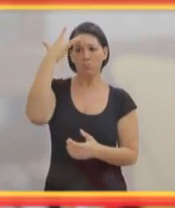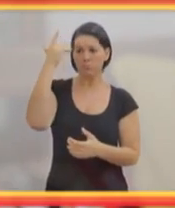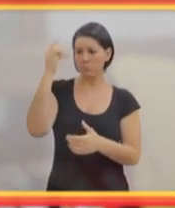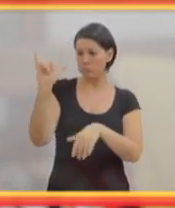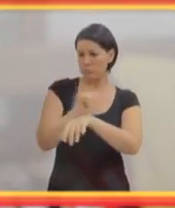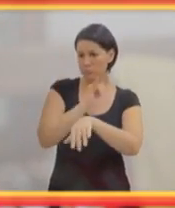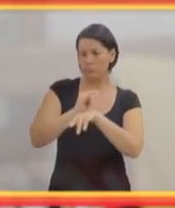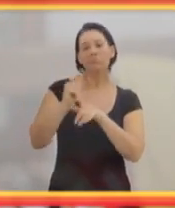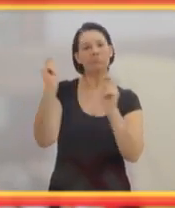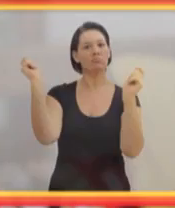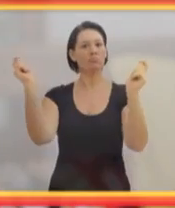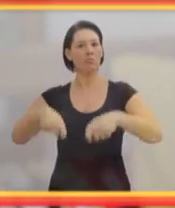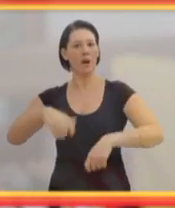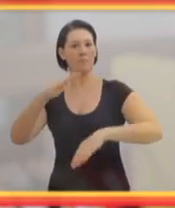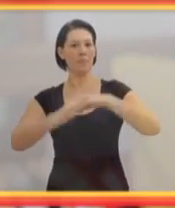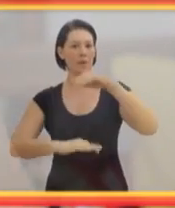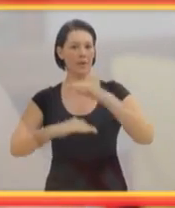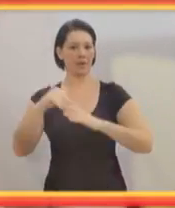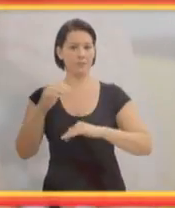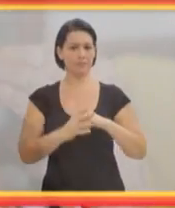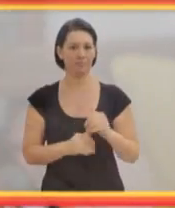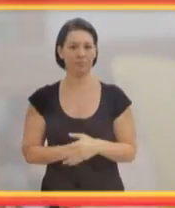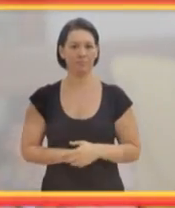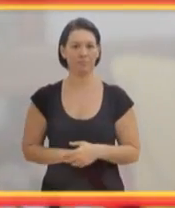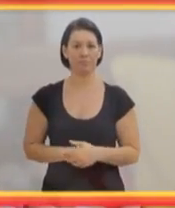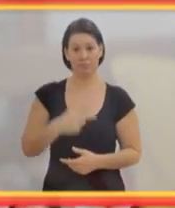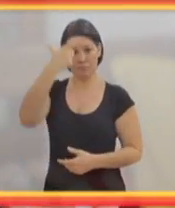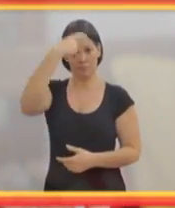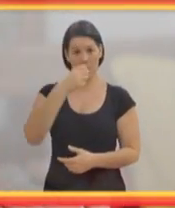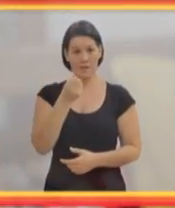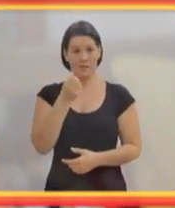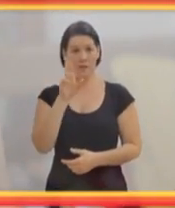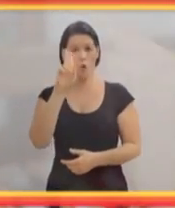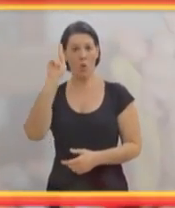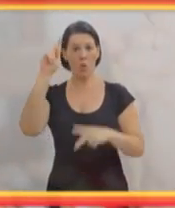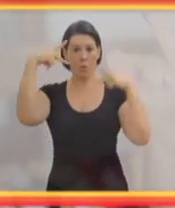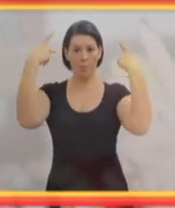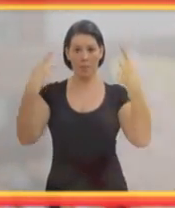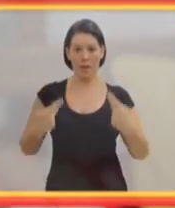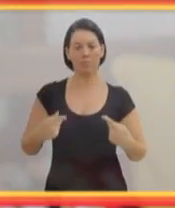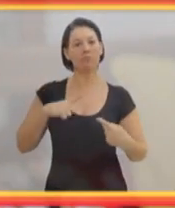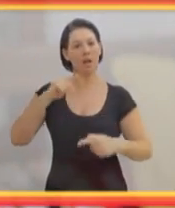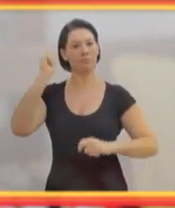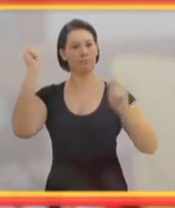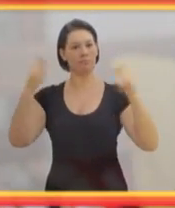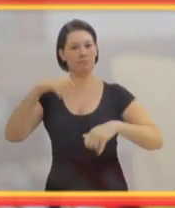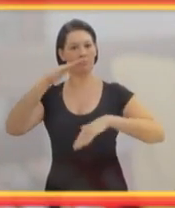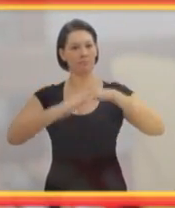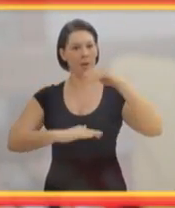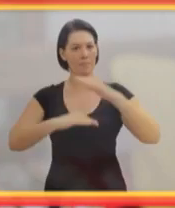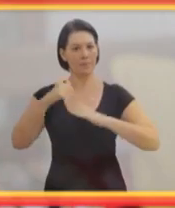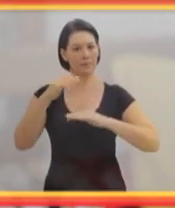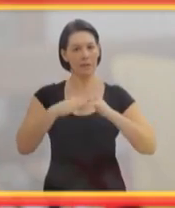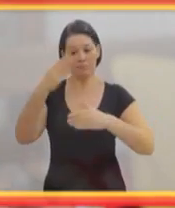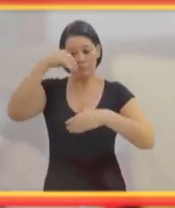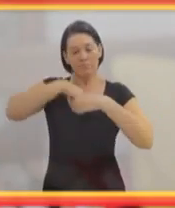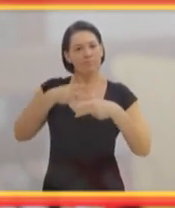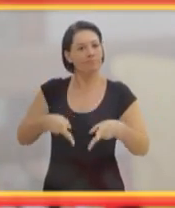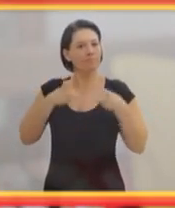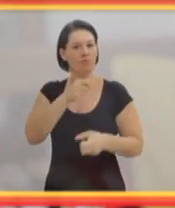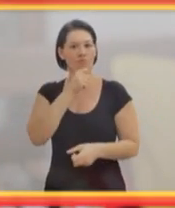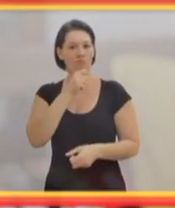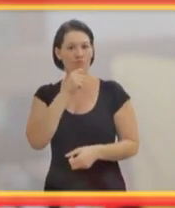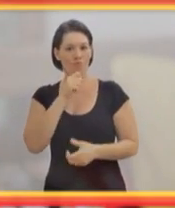vira, como você é capaz, como o ser humano tem uma capacidade que ele nem sabe. Que quando você perde